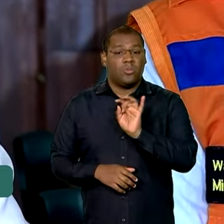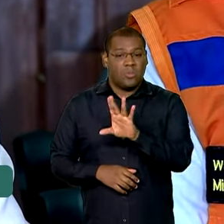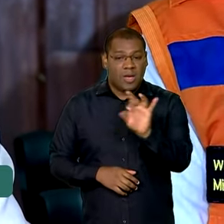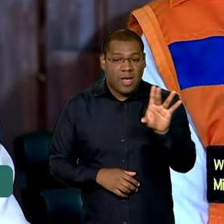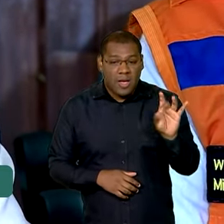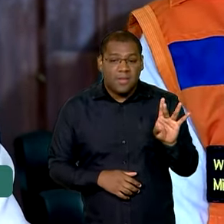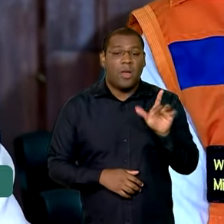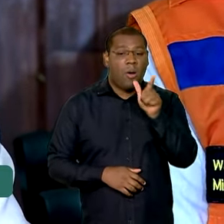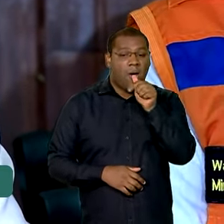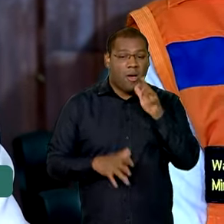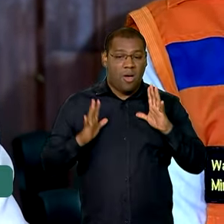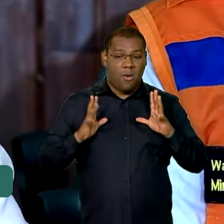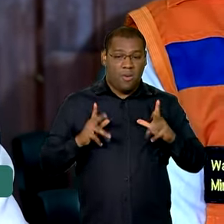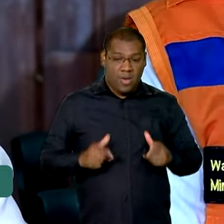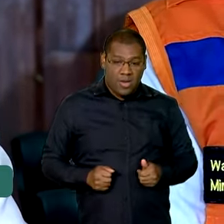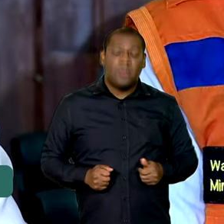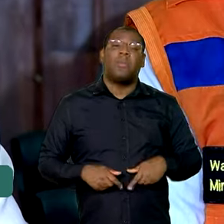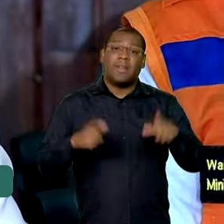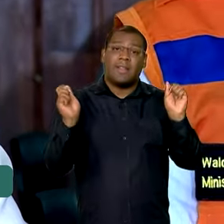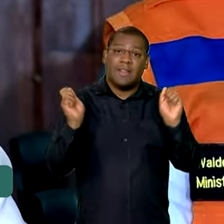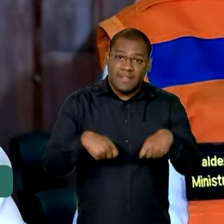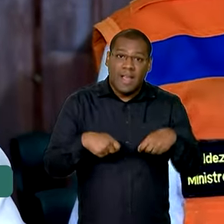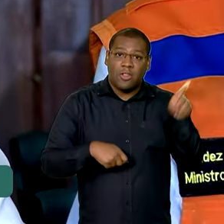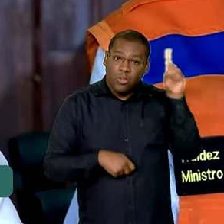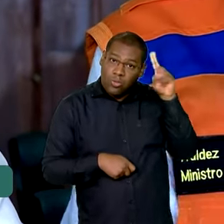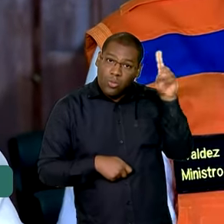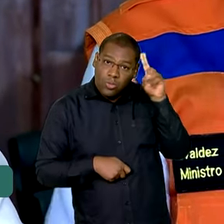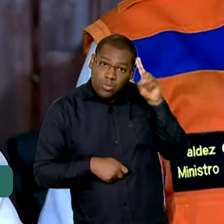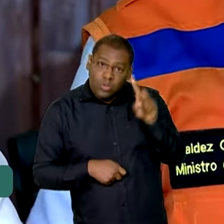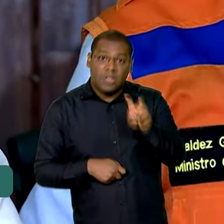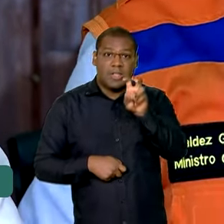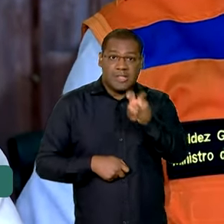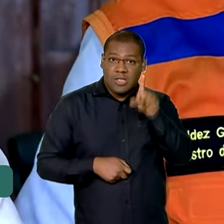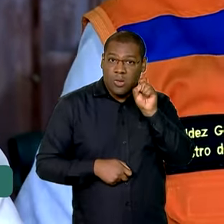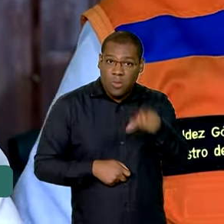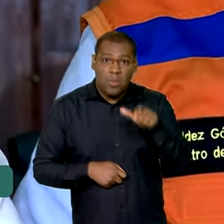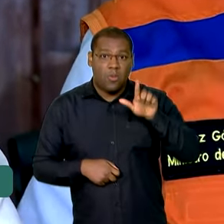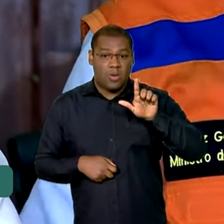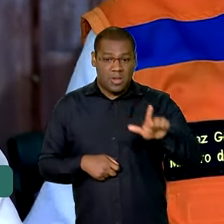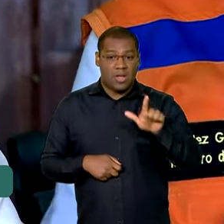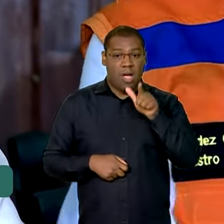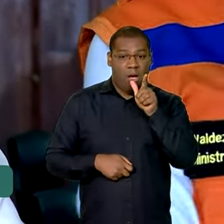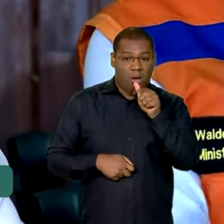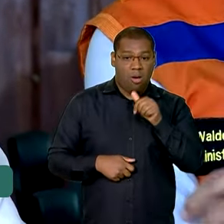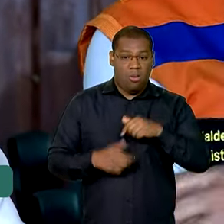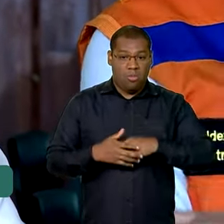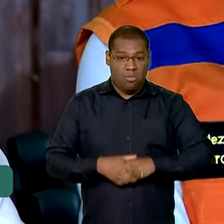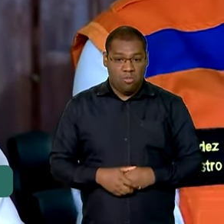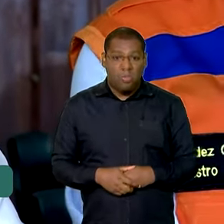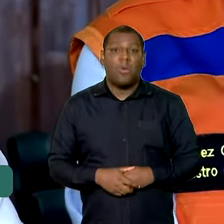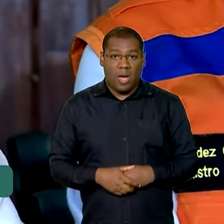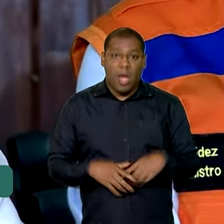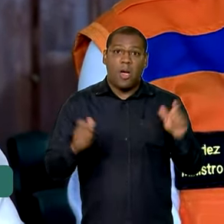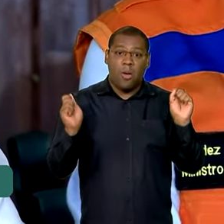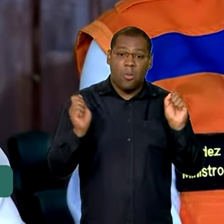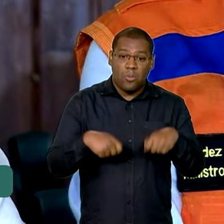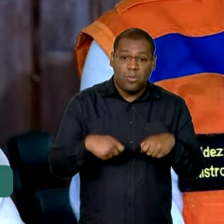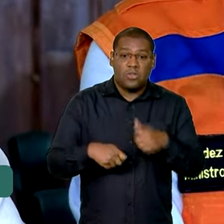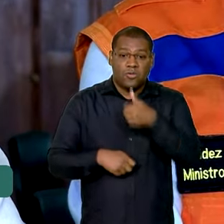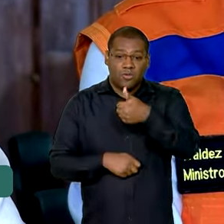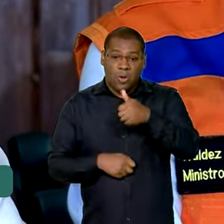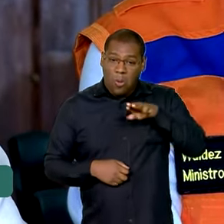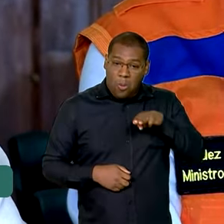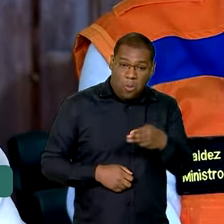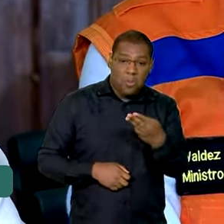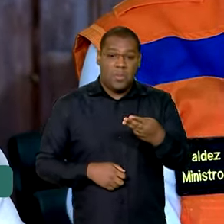capacidade de purificar 5 mil litros de água por dia, isso nos permitirá purificar 1 milhão e 100 mil litros